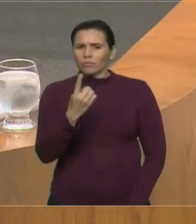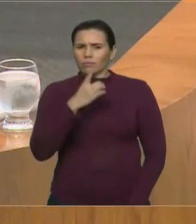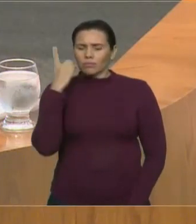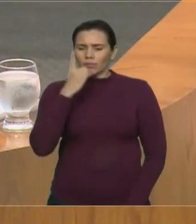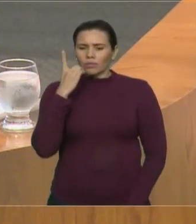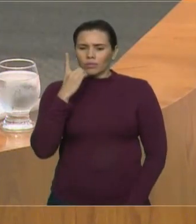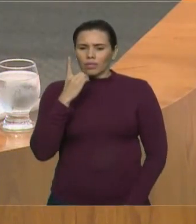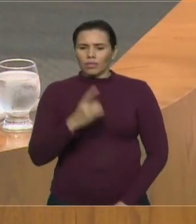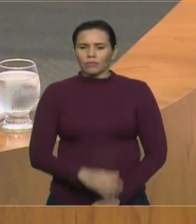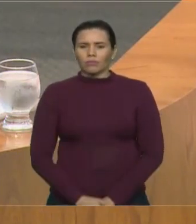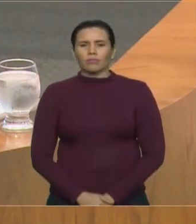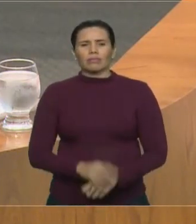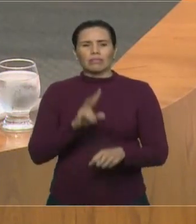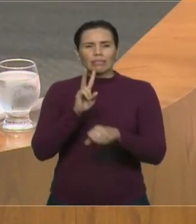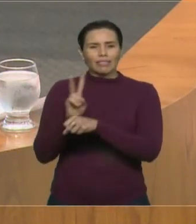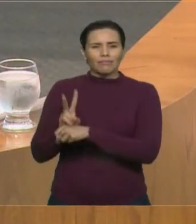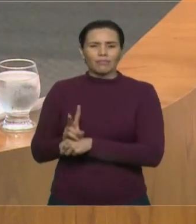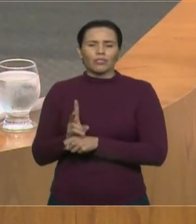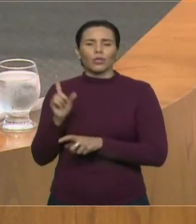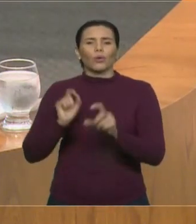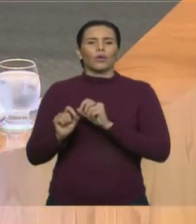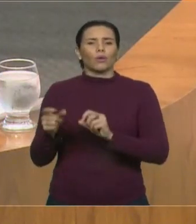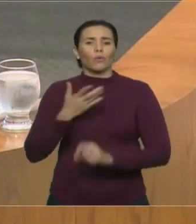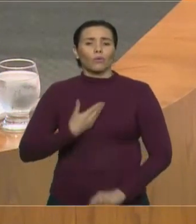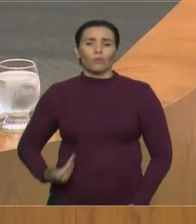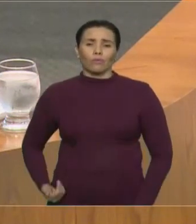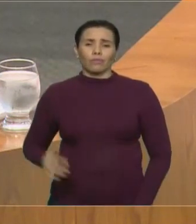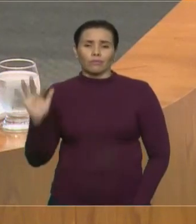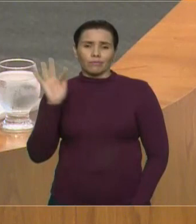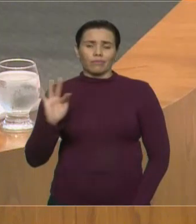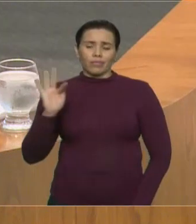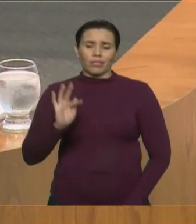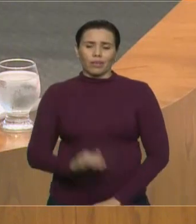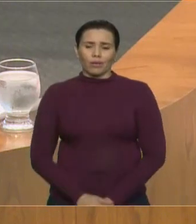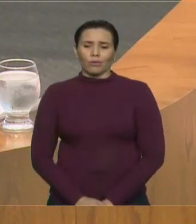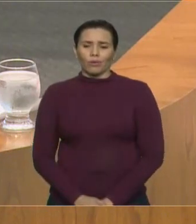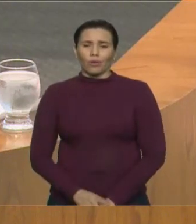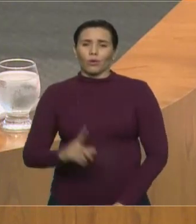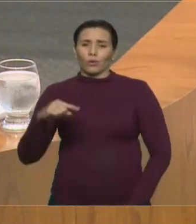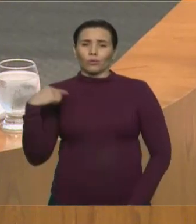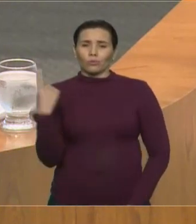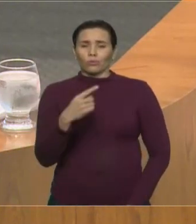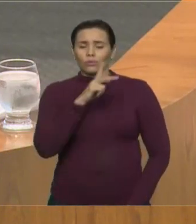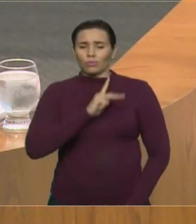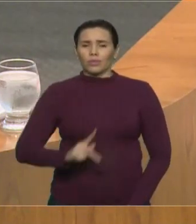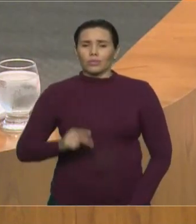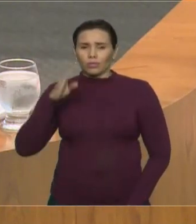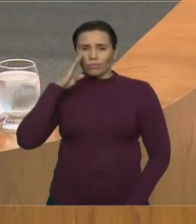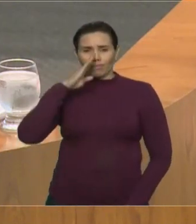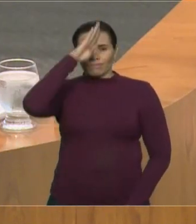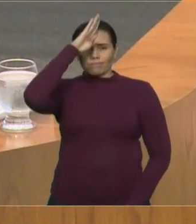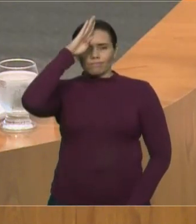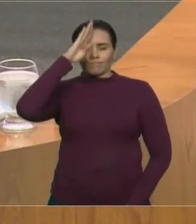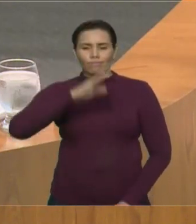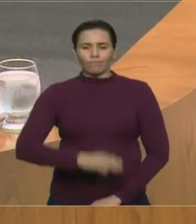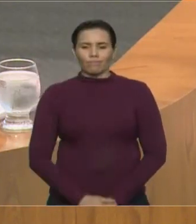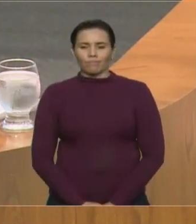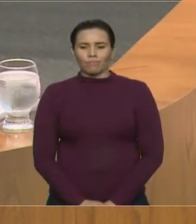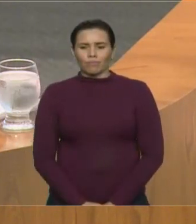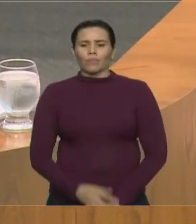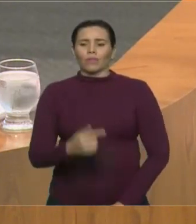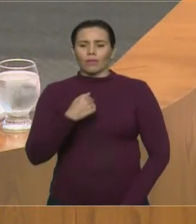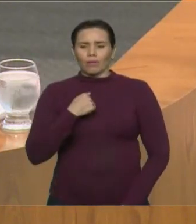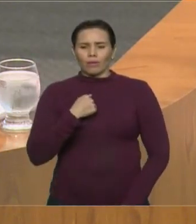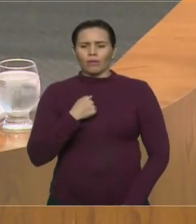que não defendesse o governo federal do nosso presidente Jair Bolsonaro. E eu estou aqui com uma